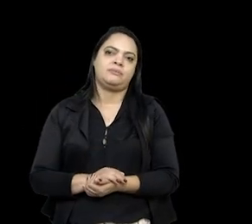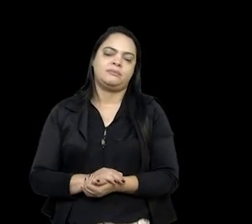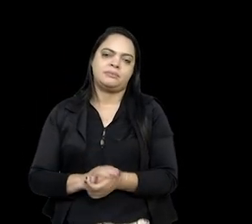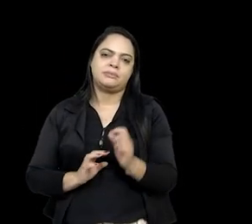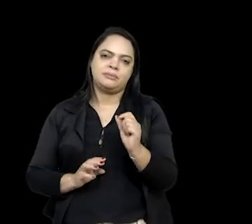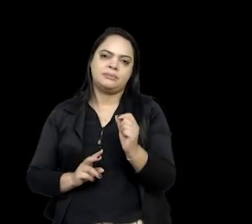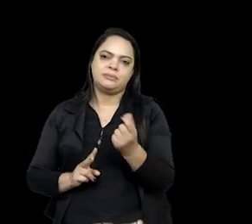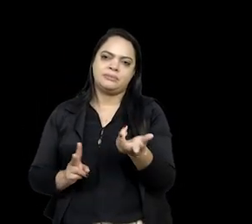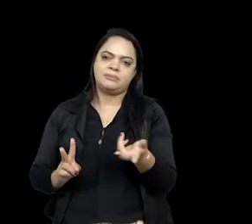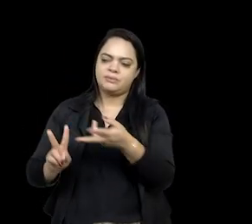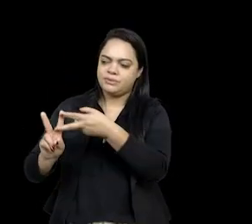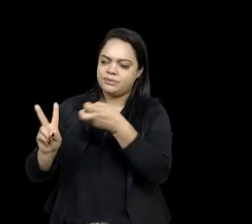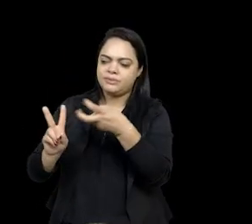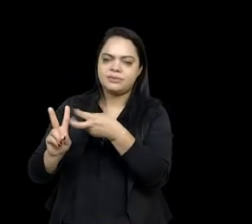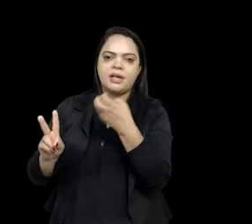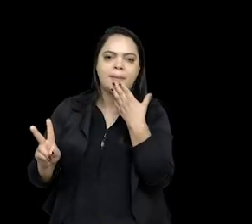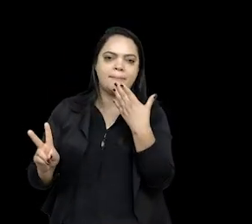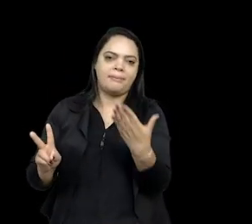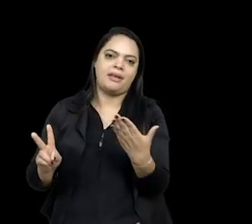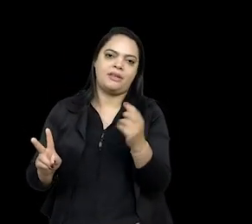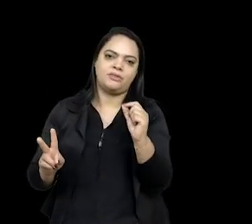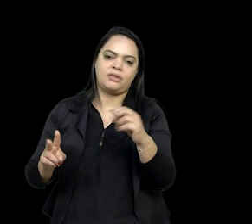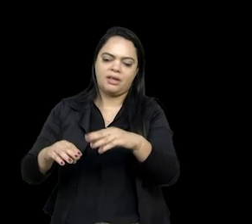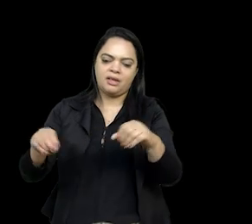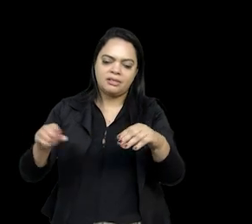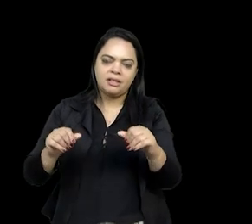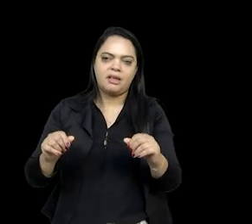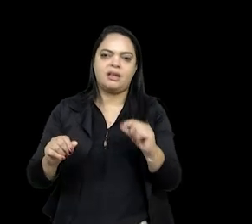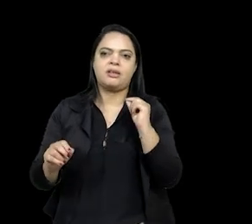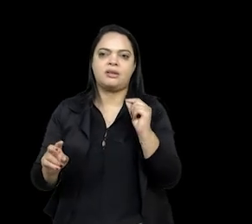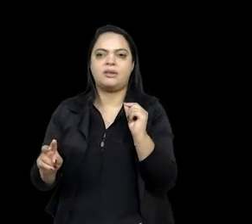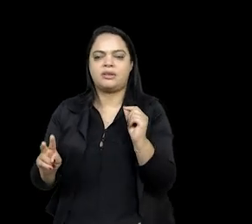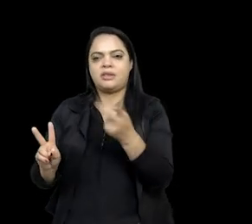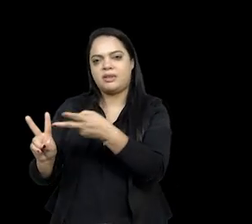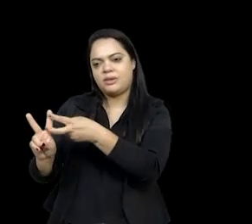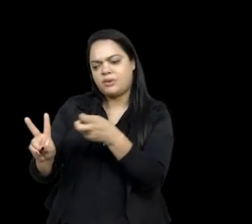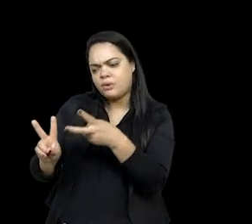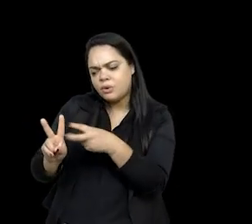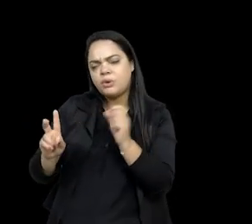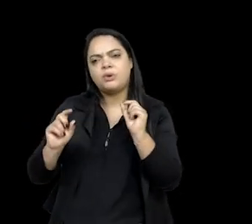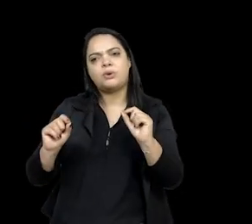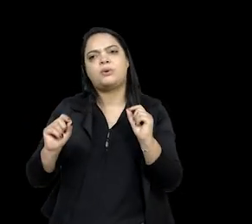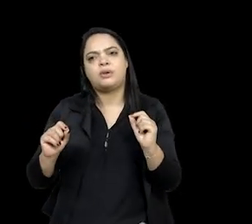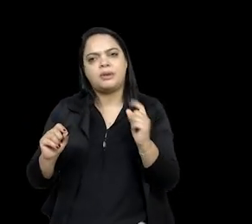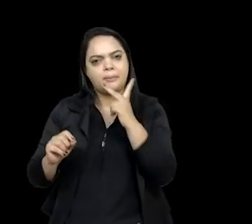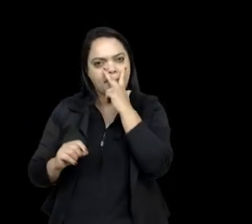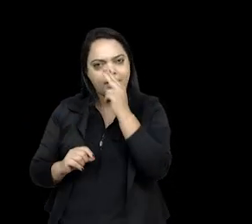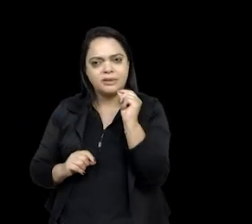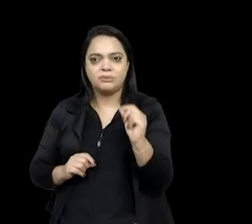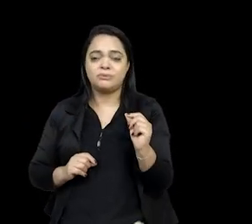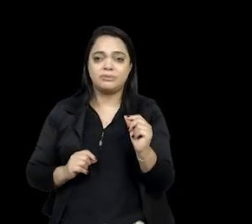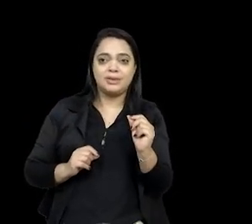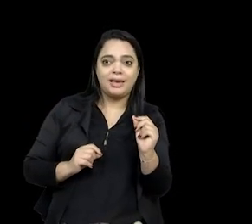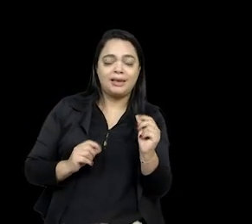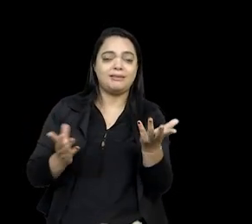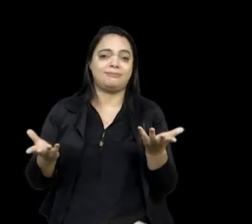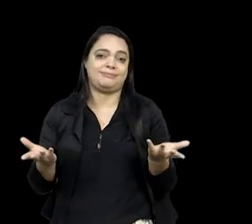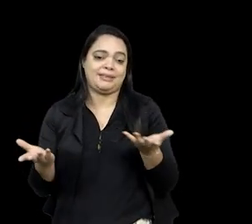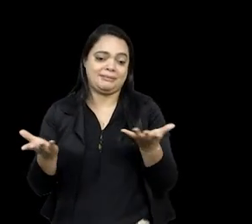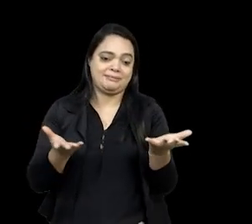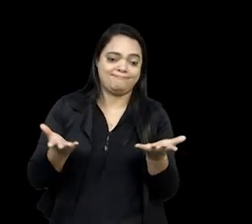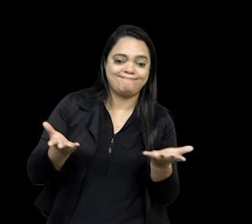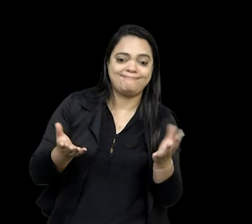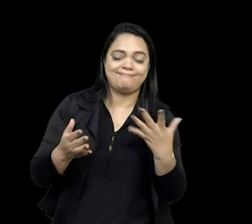a terra, aquele que está colocando o seu corpo, o seu território em jogo, né? E, muitas vezes, os seus